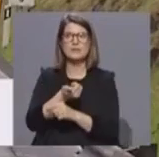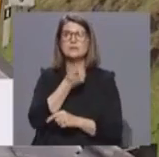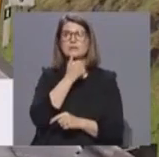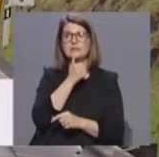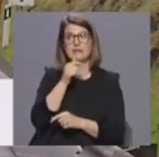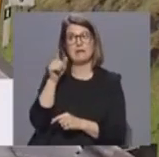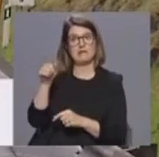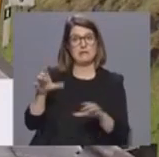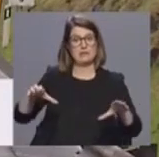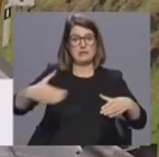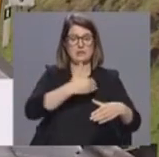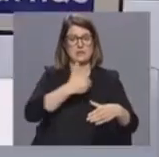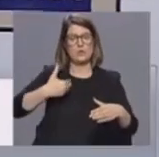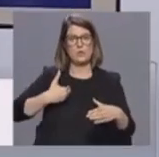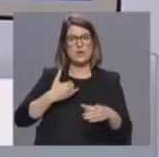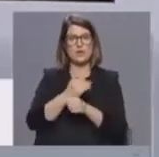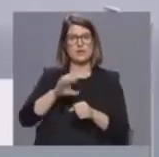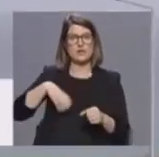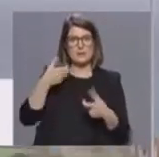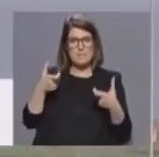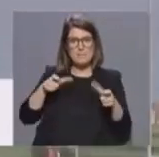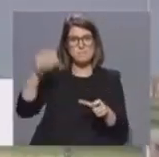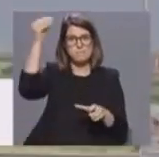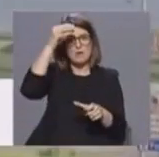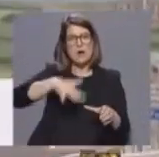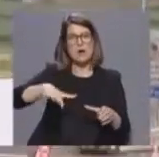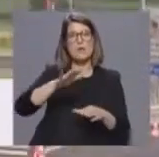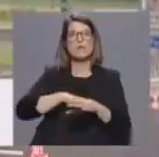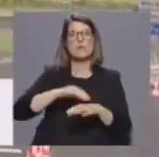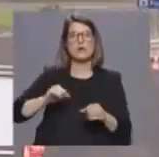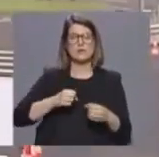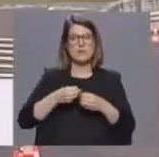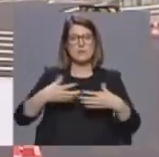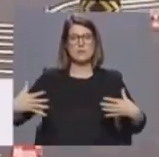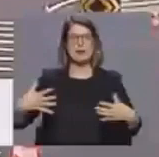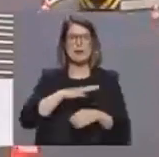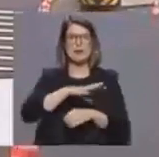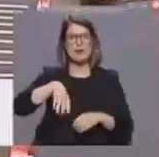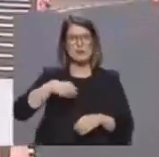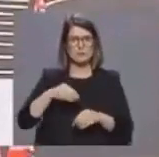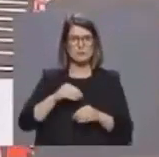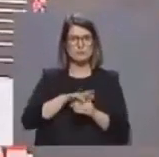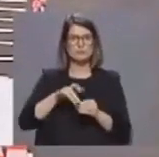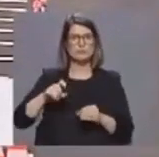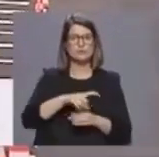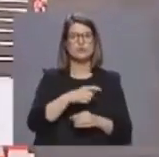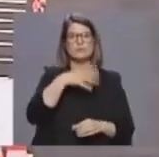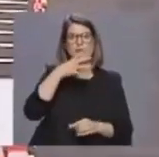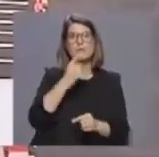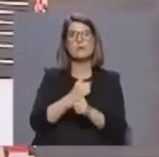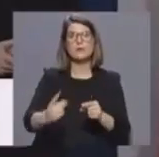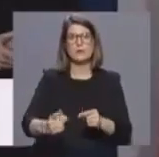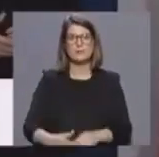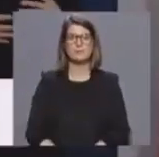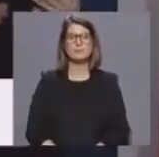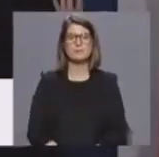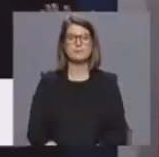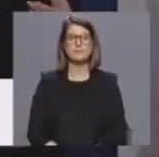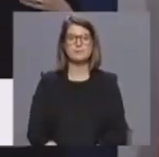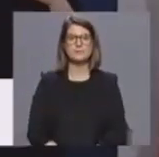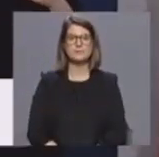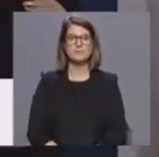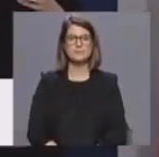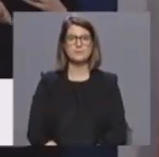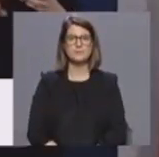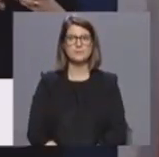todos os concelhos da ilha de São Miguel devido à evolução da pandemia de Covid-19 e fundamentou o porquê da decisão. O facto de,